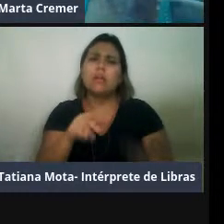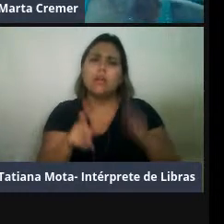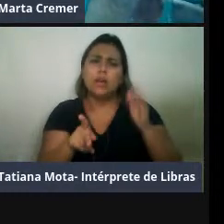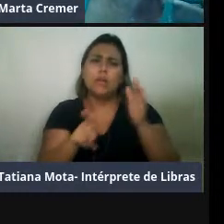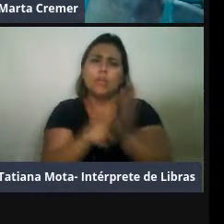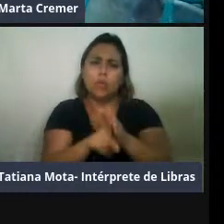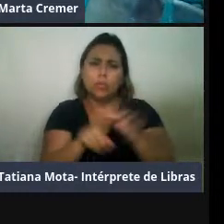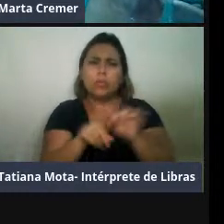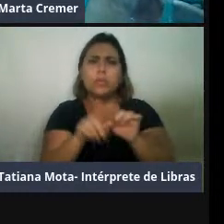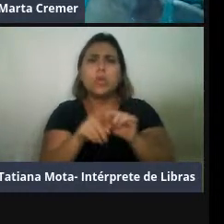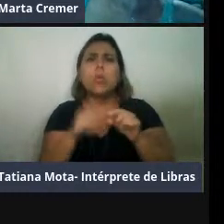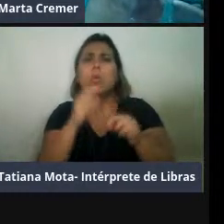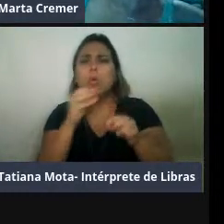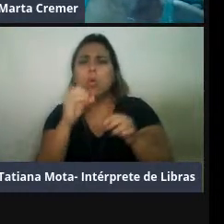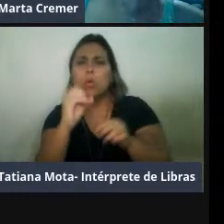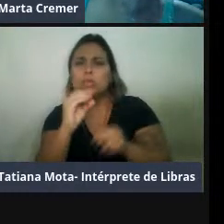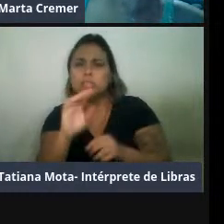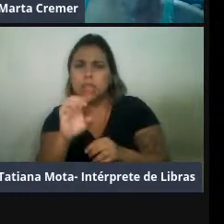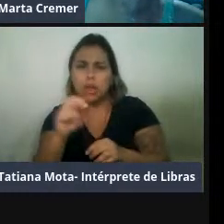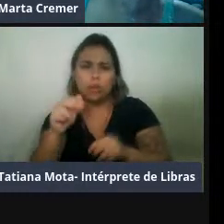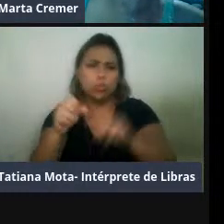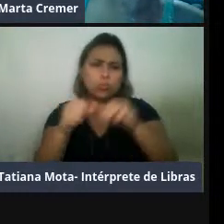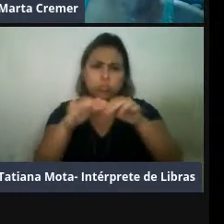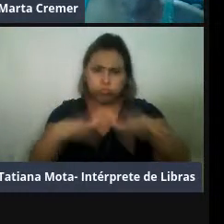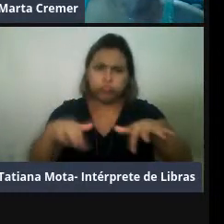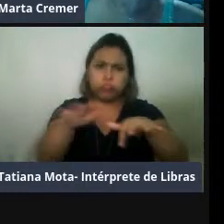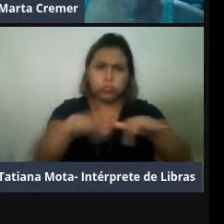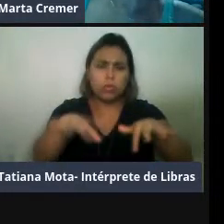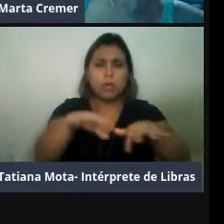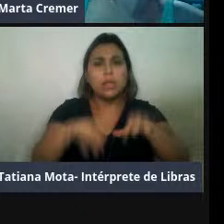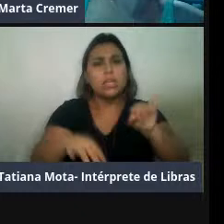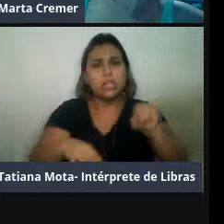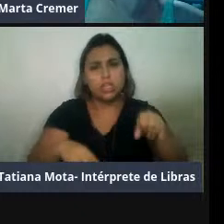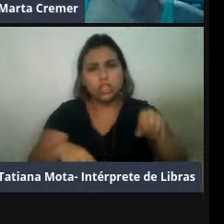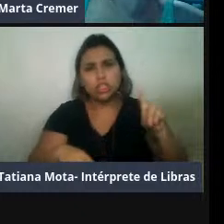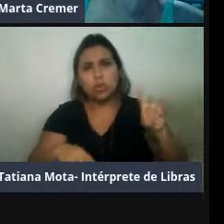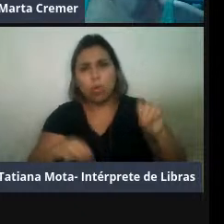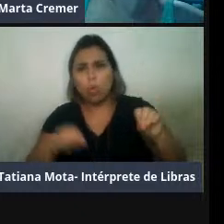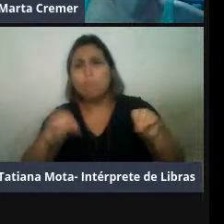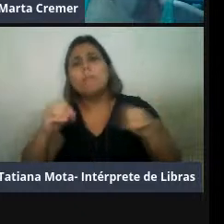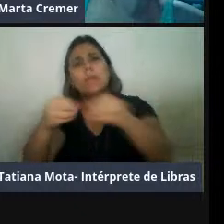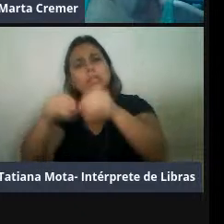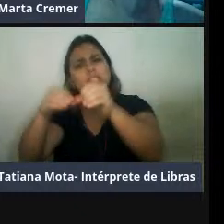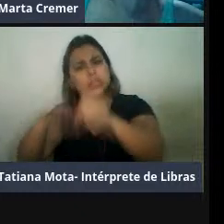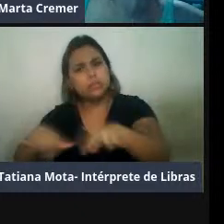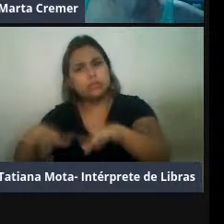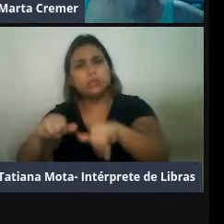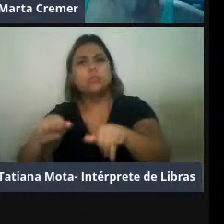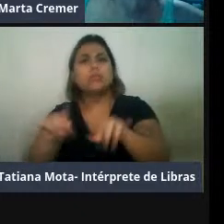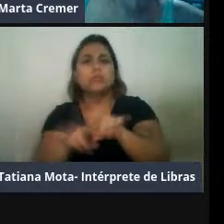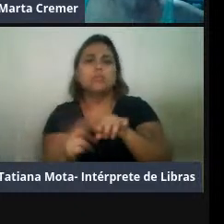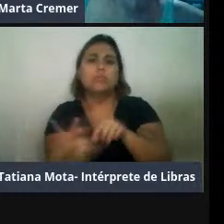Pacífico, mas que fica aqui nas voltas da costa da Austrália, aqui na costa da África,